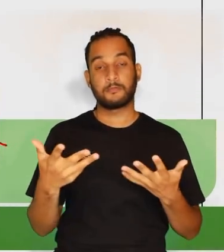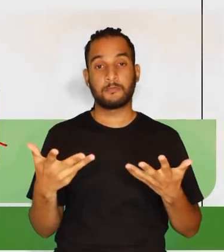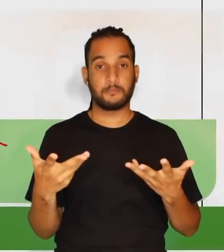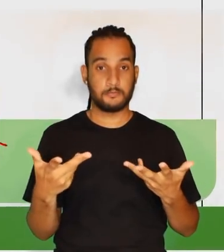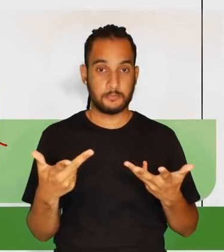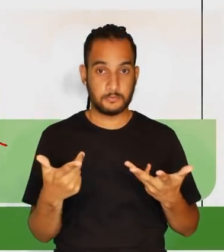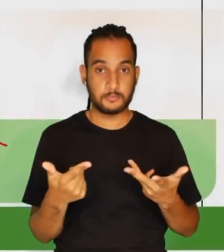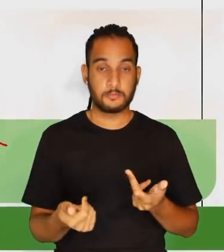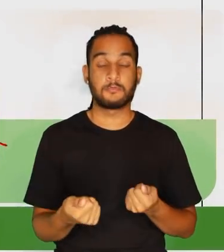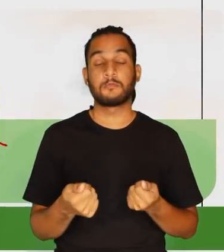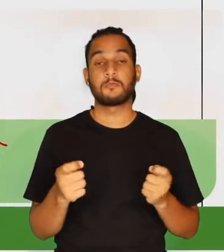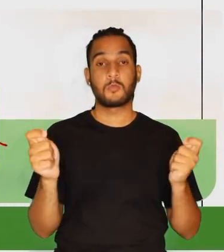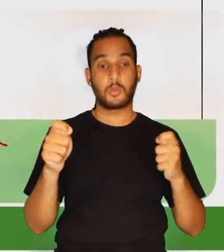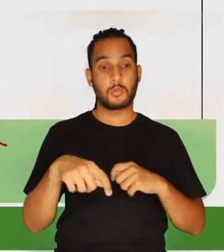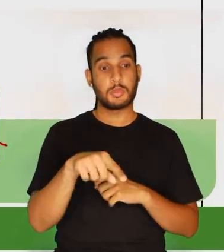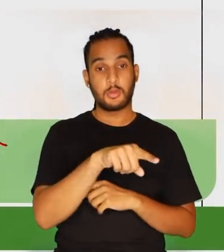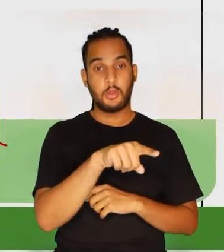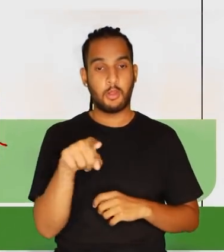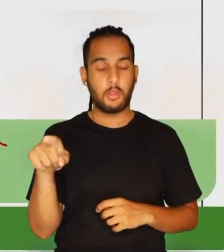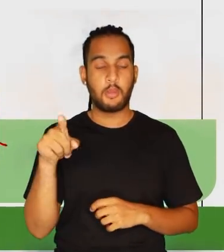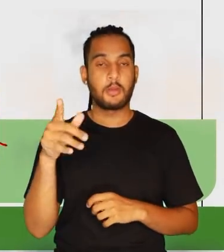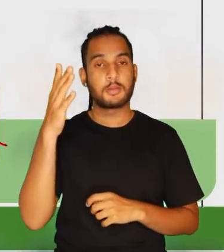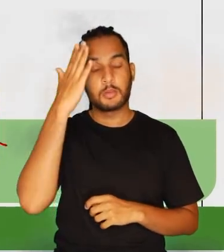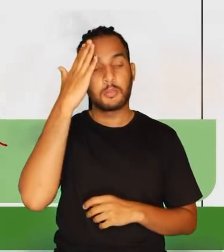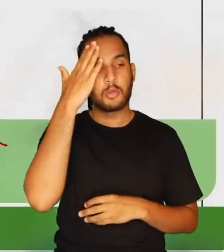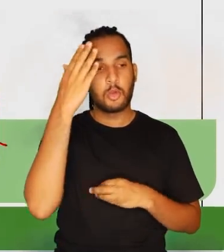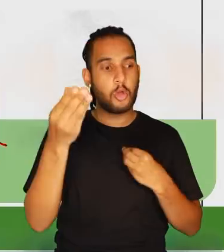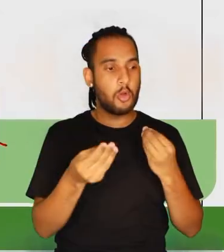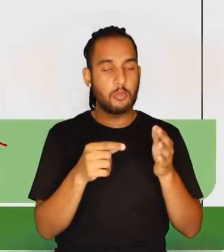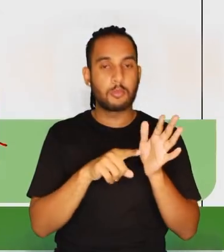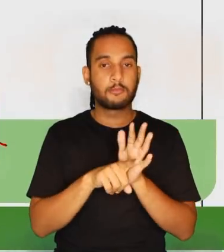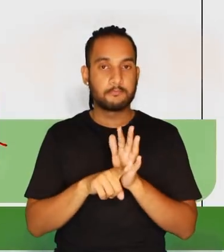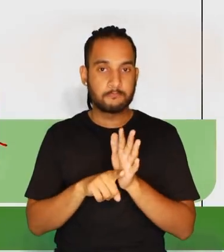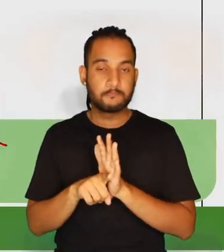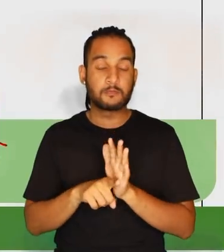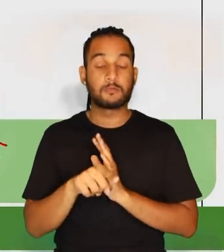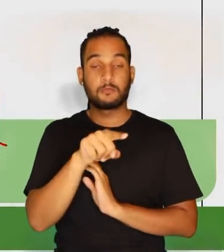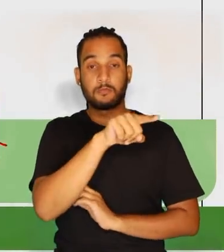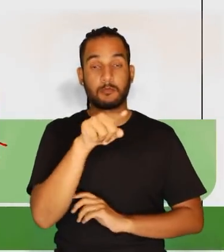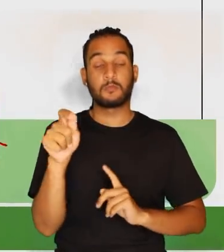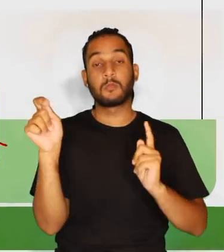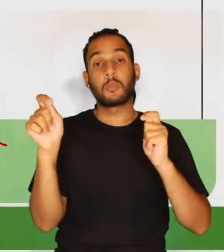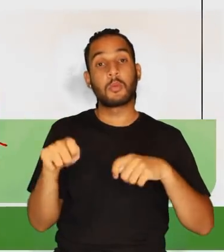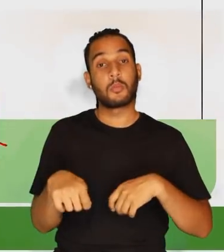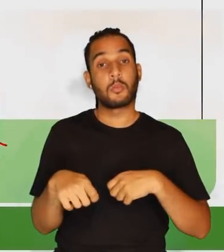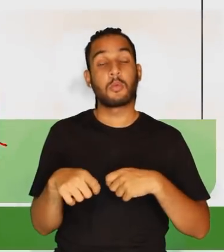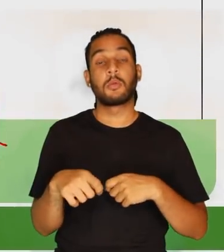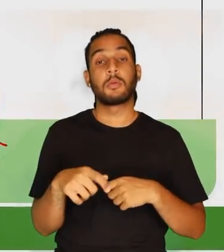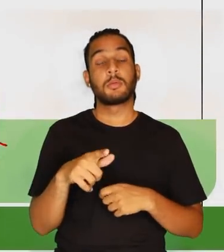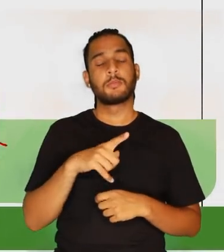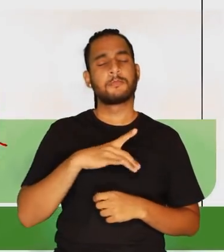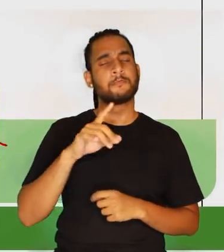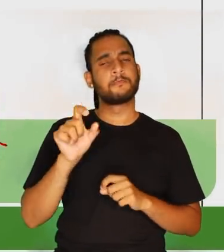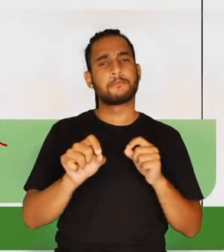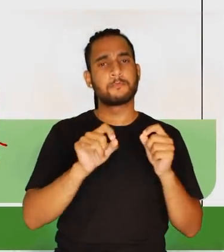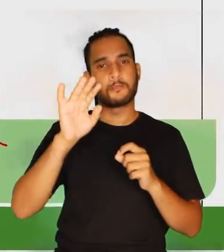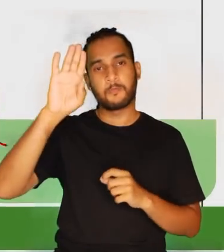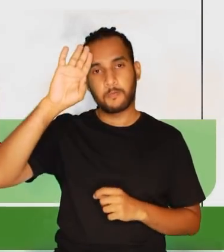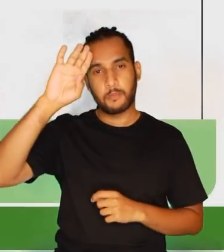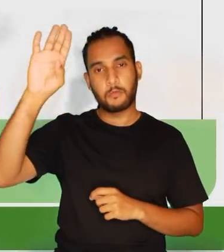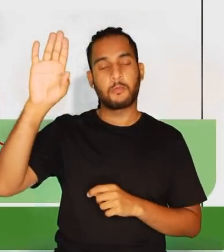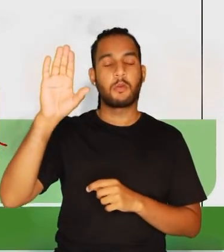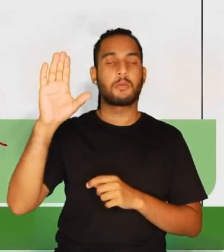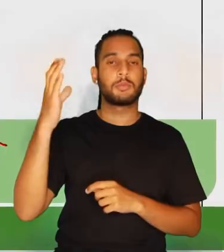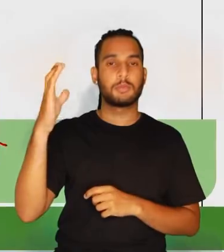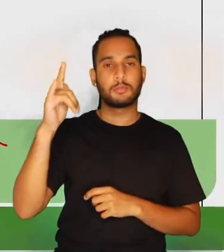a habilidade e o dele é de despertar como que ele vai fazer essa investigação. Para que ele possa ter, então, o que é